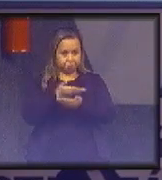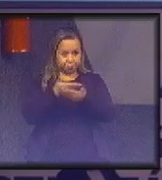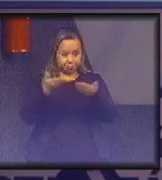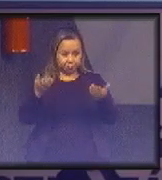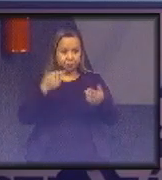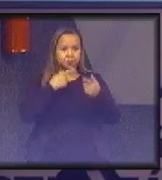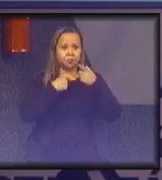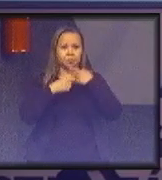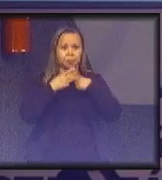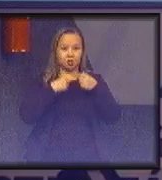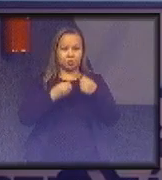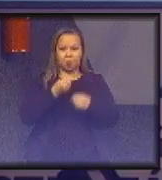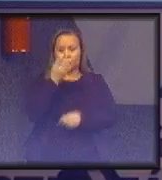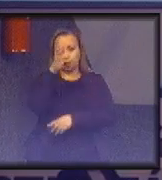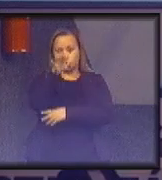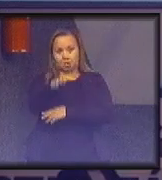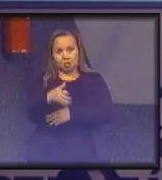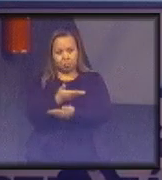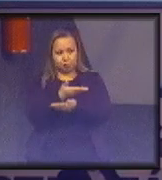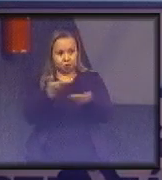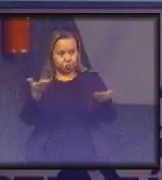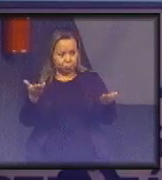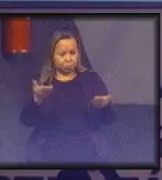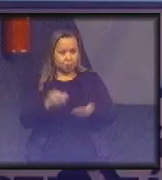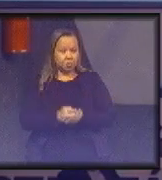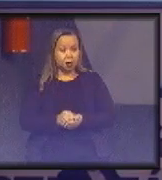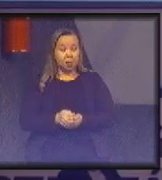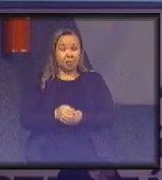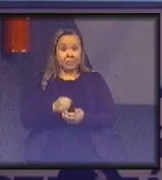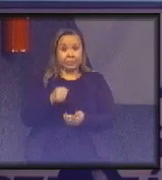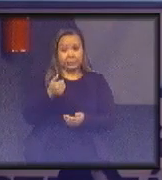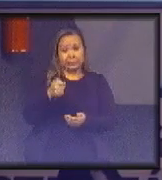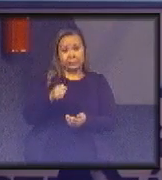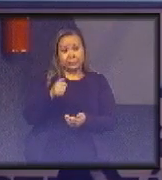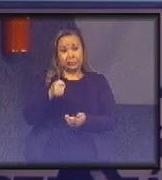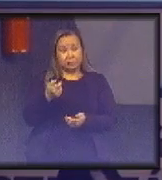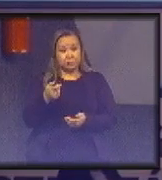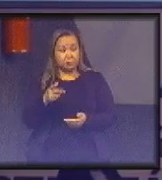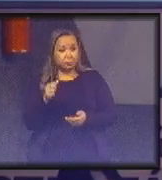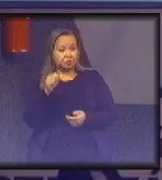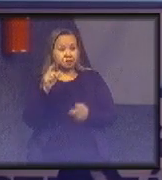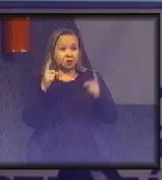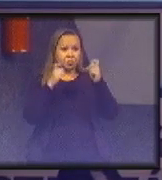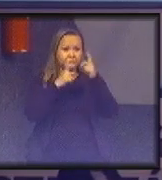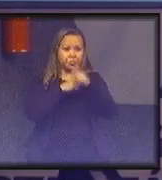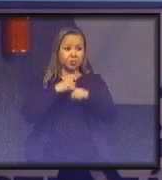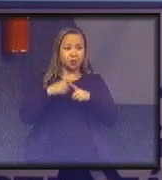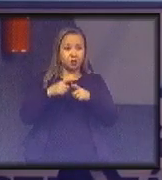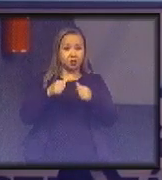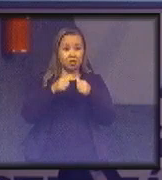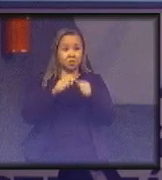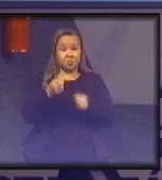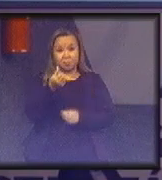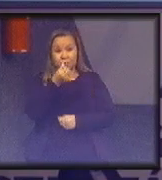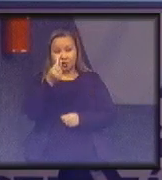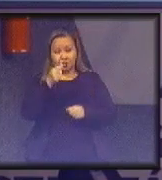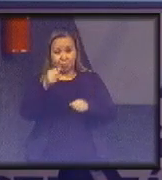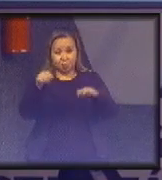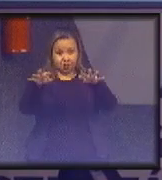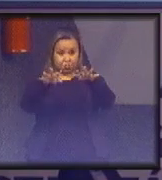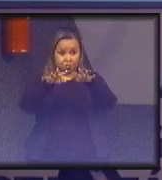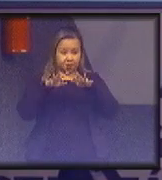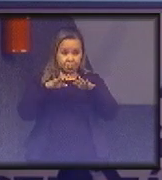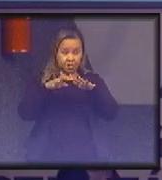desejar para vocês uma boa tarde é quase uma redundância, porque a gente está aqui nesse sexto seminário de Planejamento